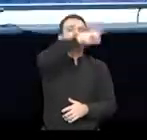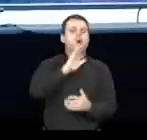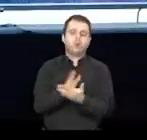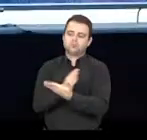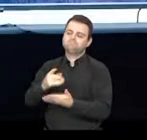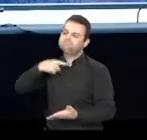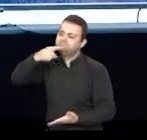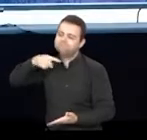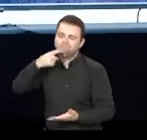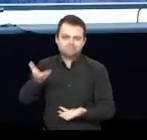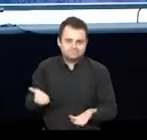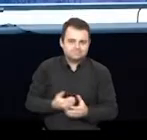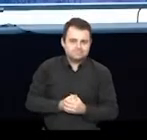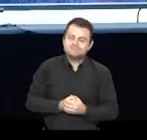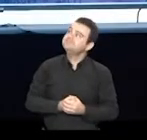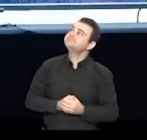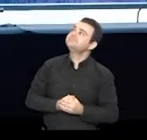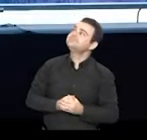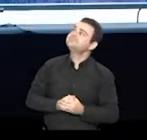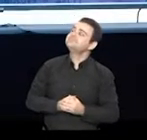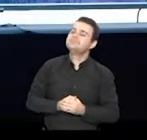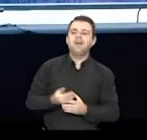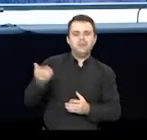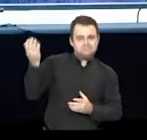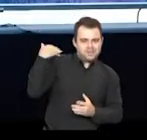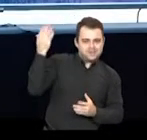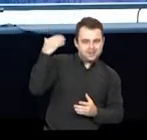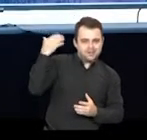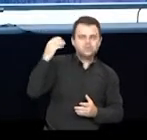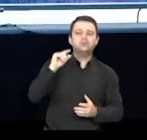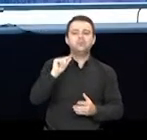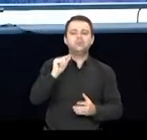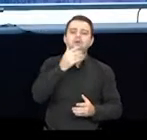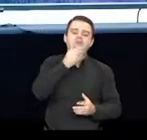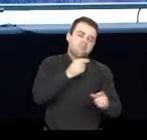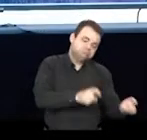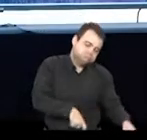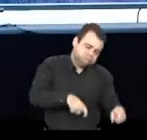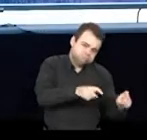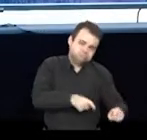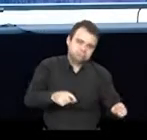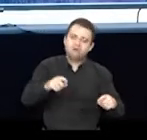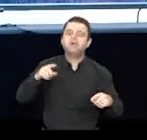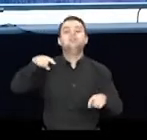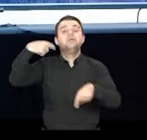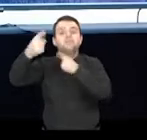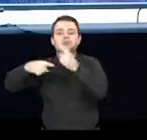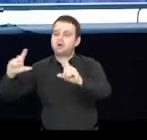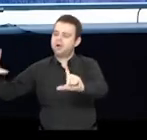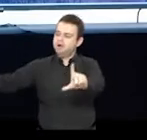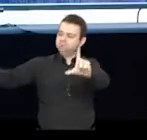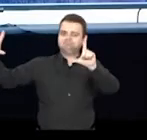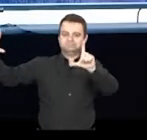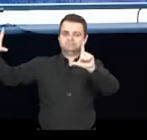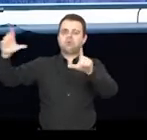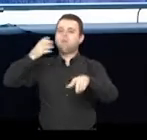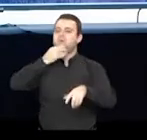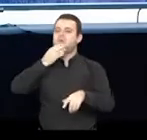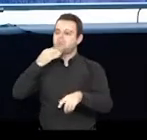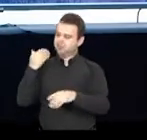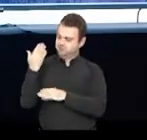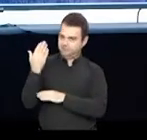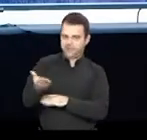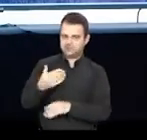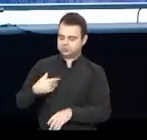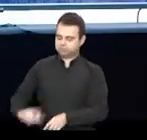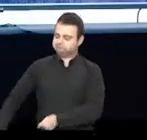Olha onde ficou o passado do personagem. Num quadro, pendurado na parede. Percebe que nesta releitura, o